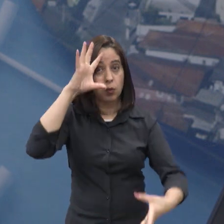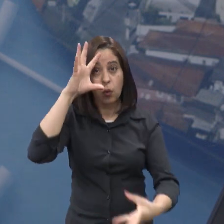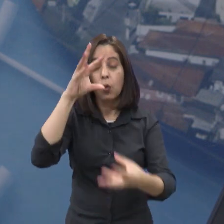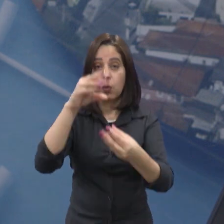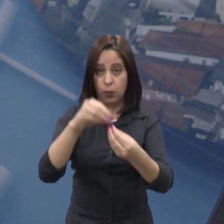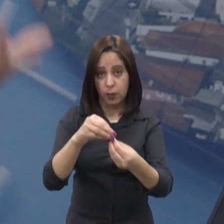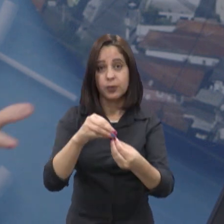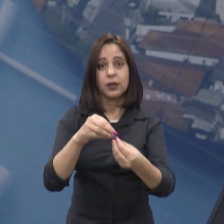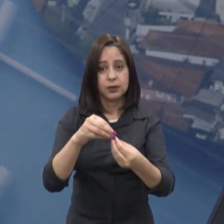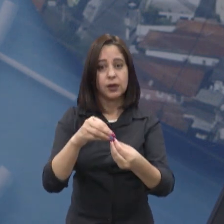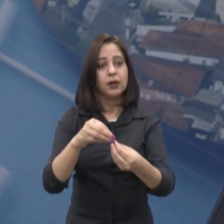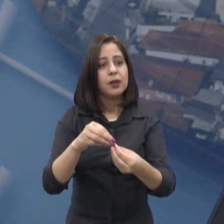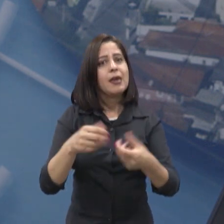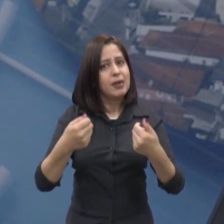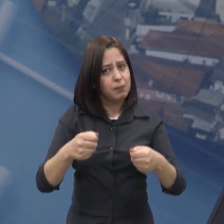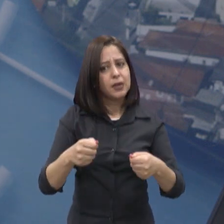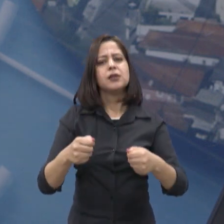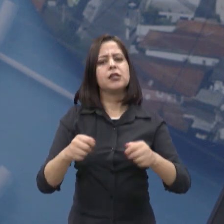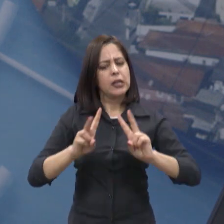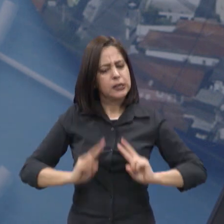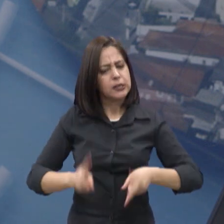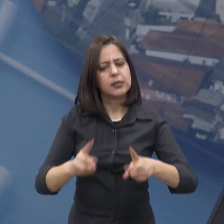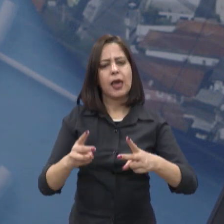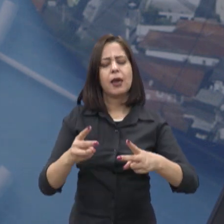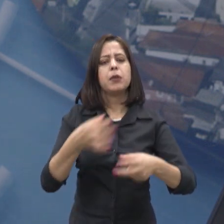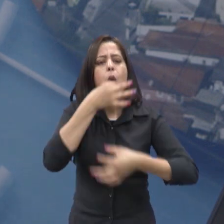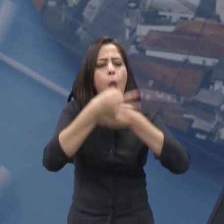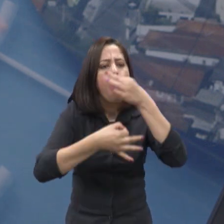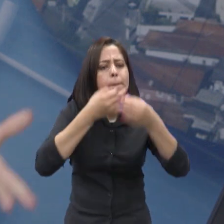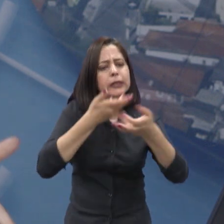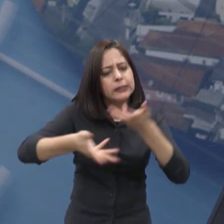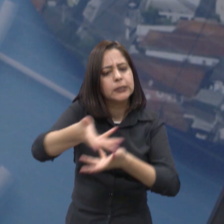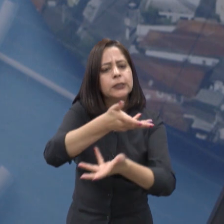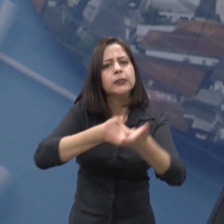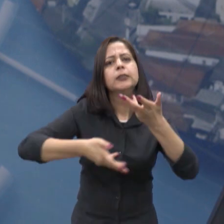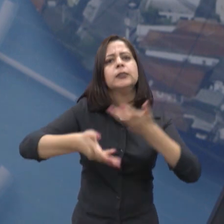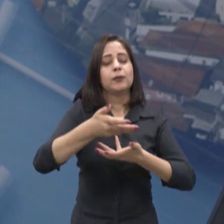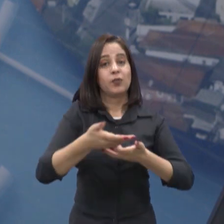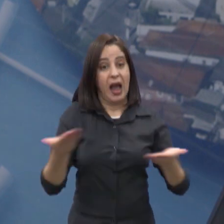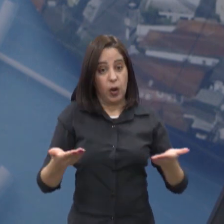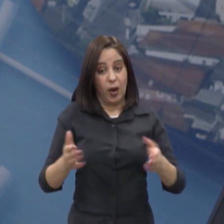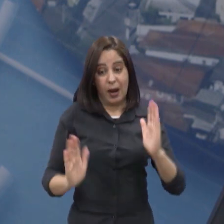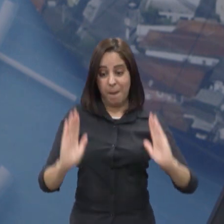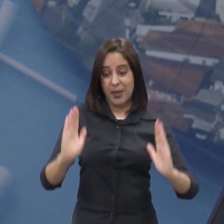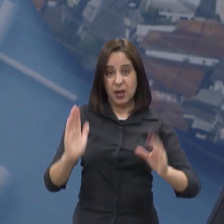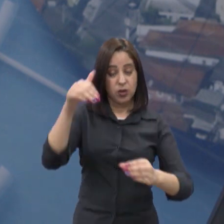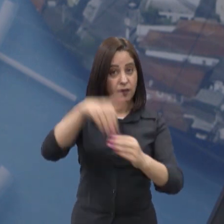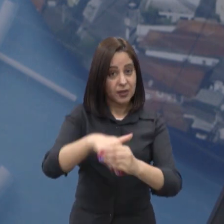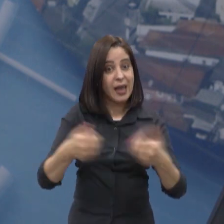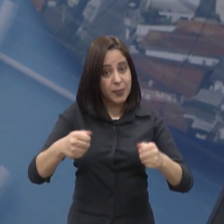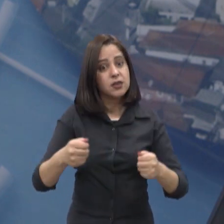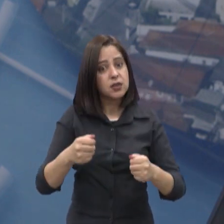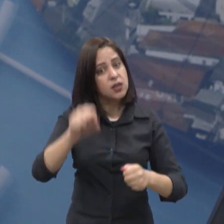colocar esse assunto em pauta, né, a gente está, né, ano eleitoral ou não, a gente precisa colocar esse